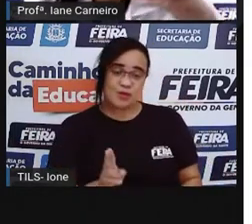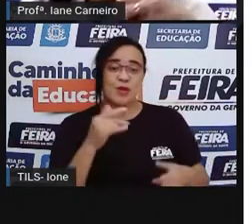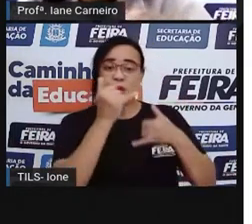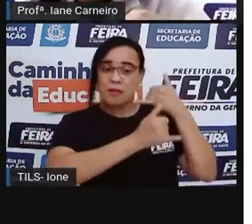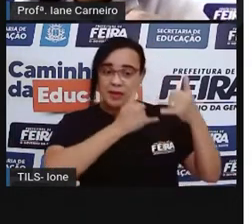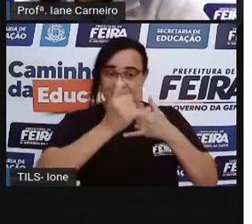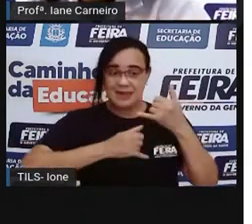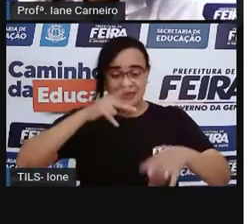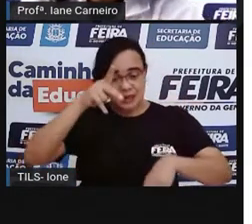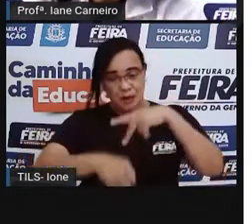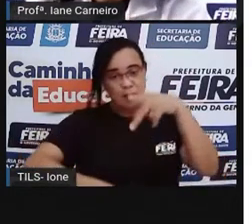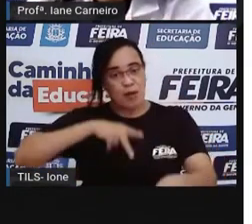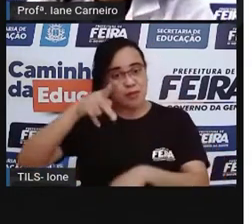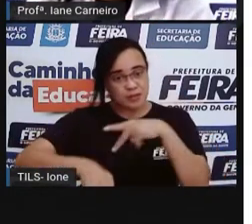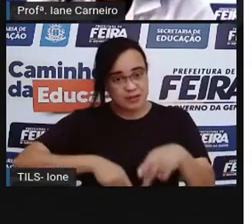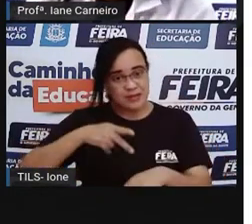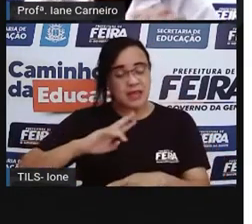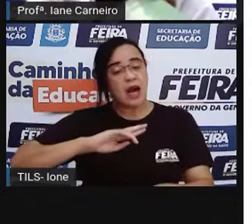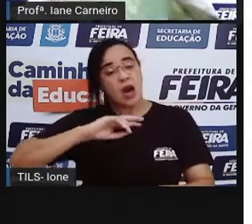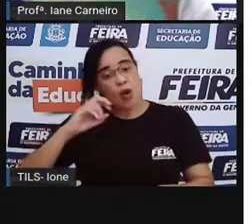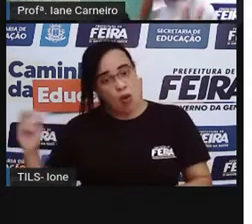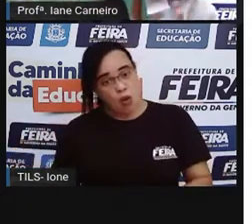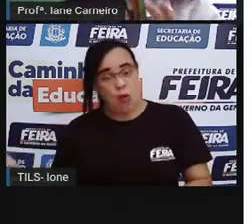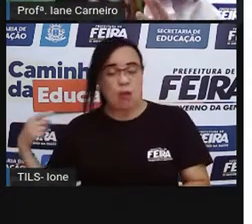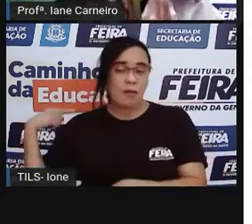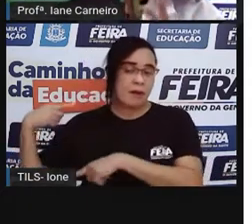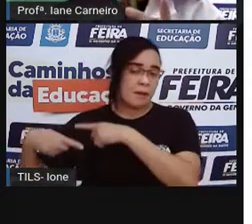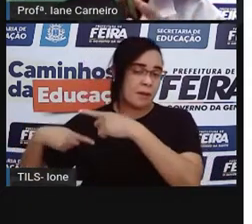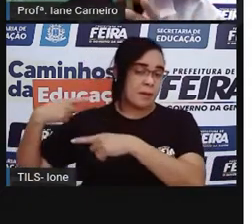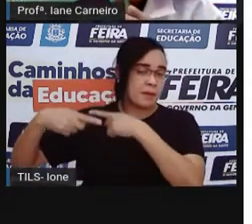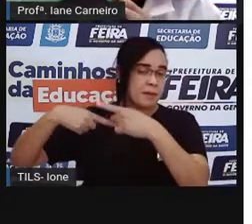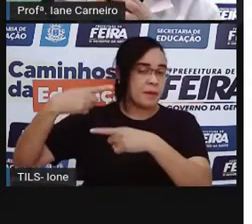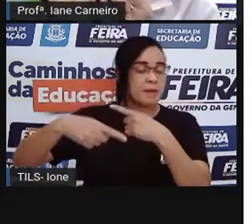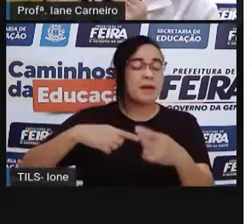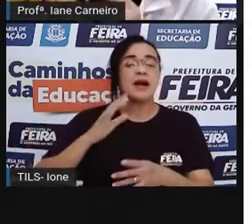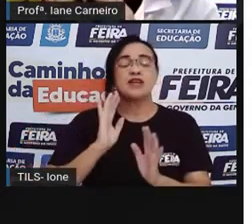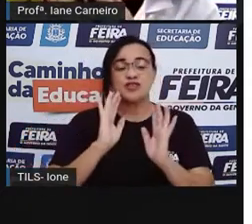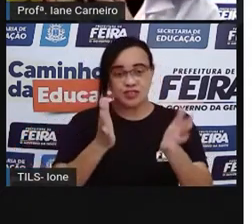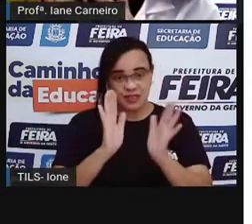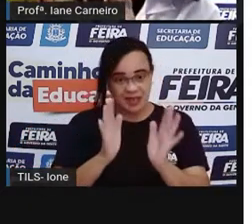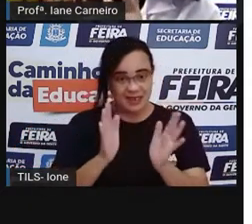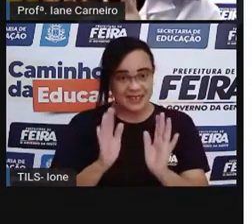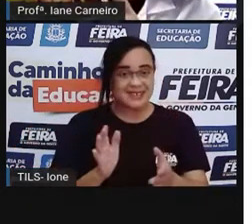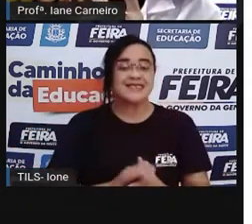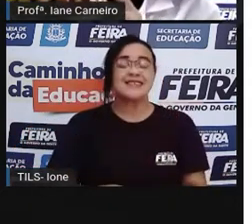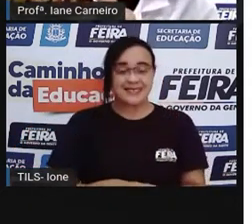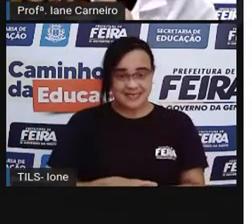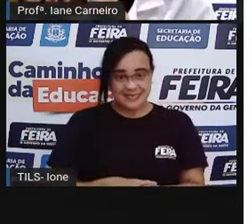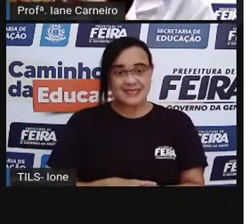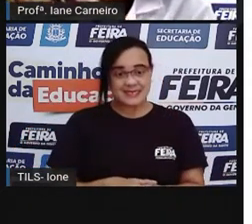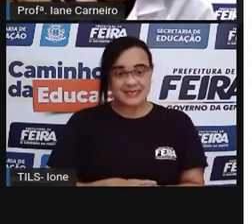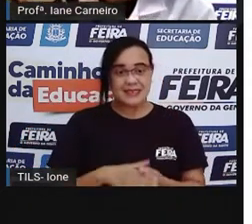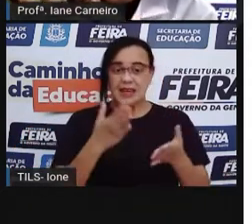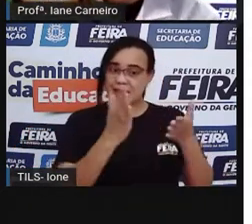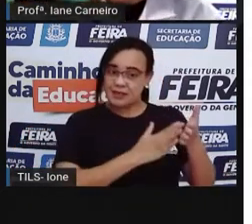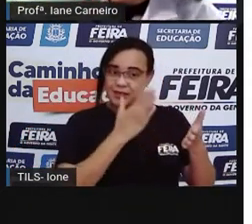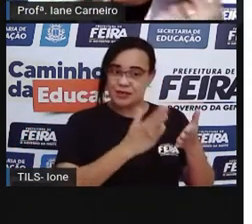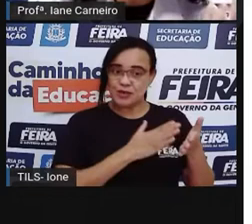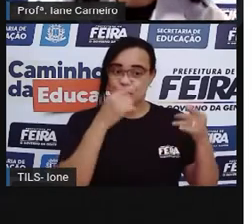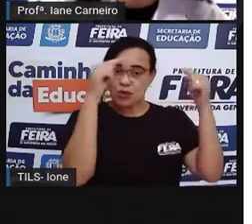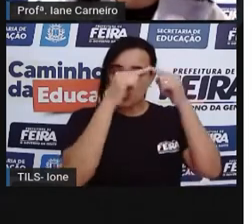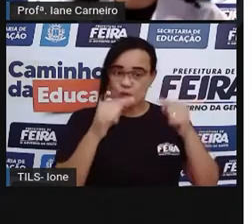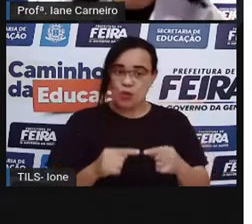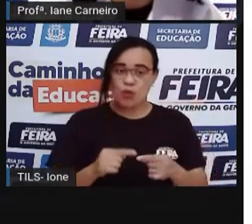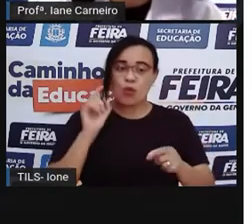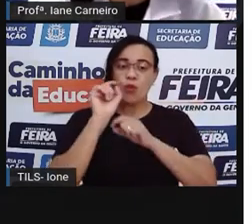tradicionais que a Emília Nunes, ela traz no livro da Menina da Cabeça Quadrada, né? Vocês